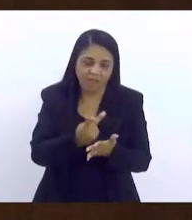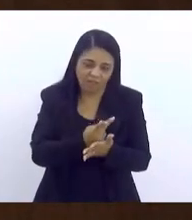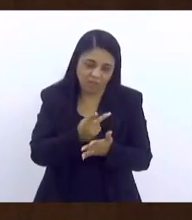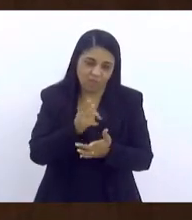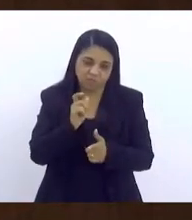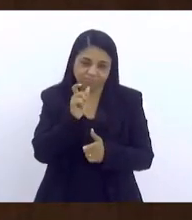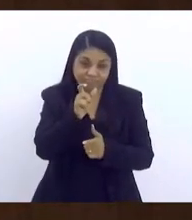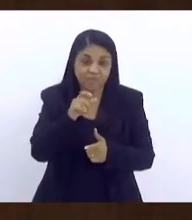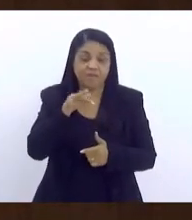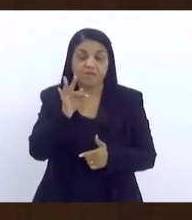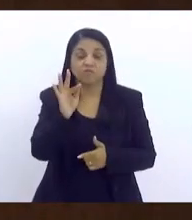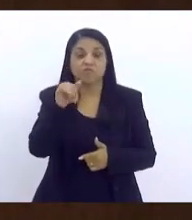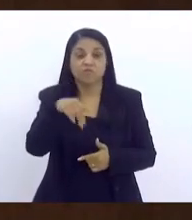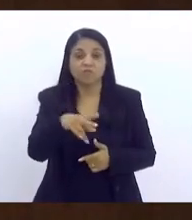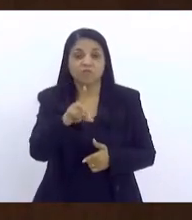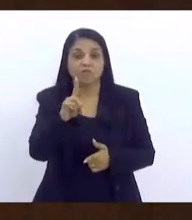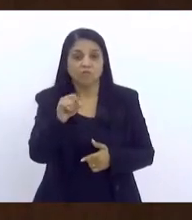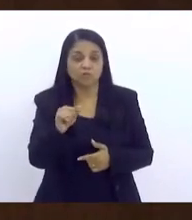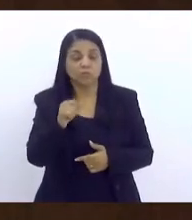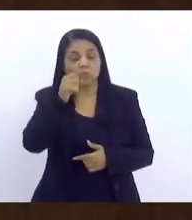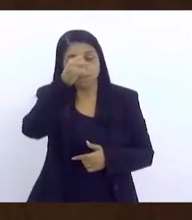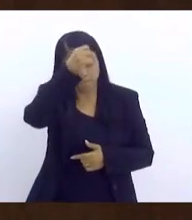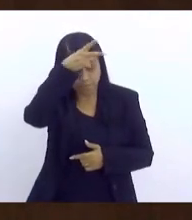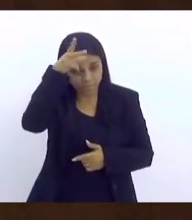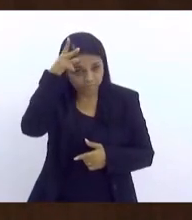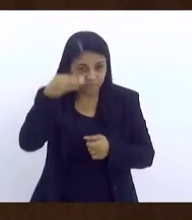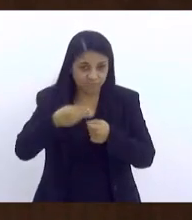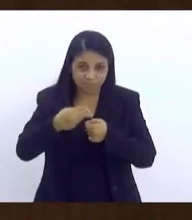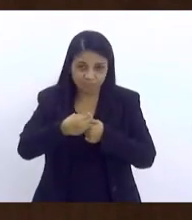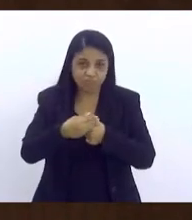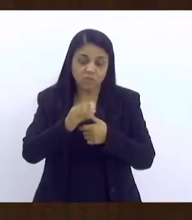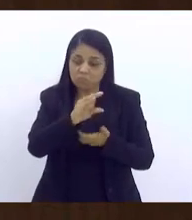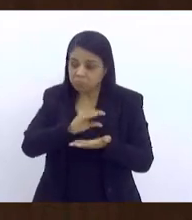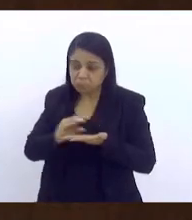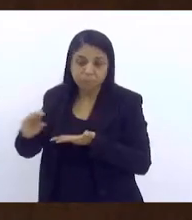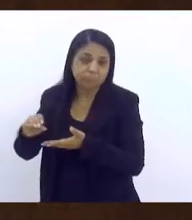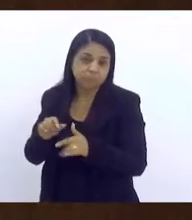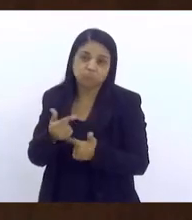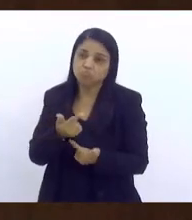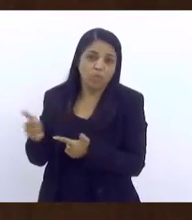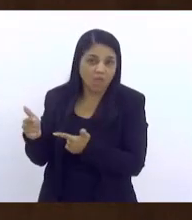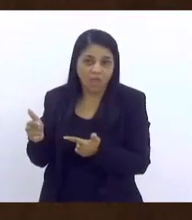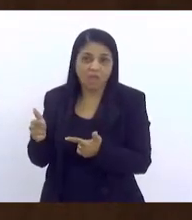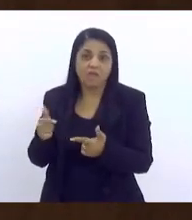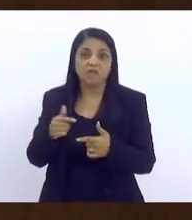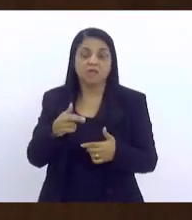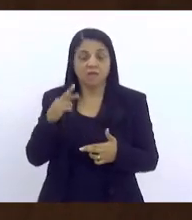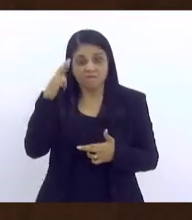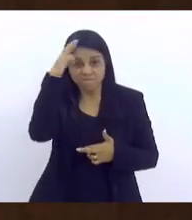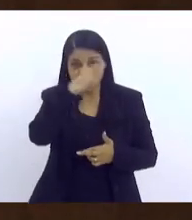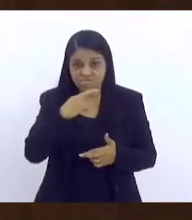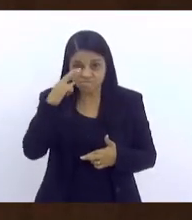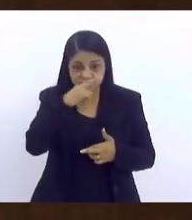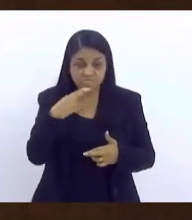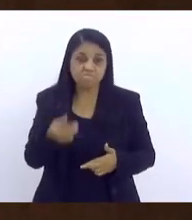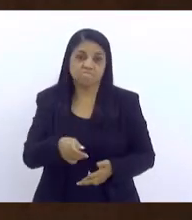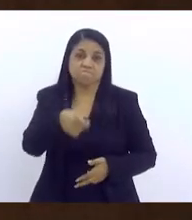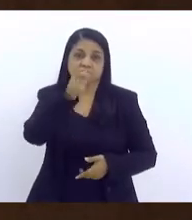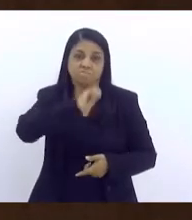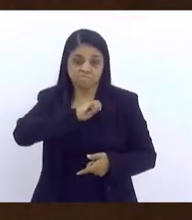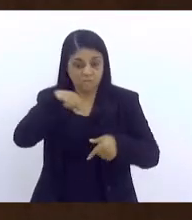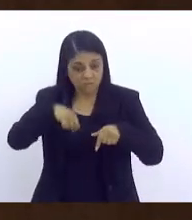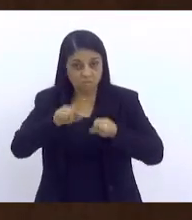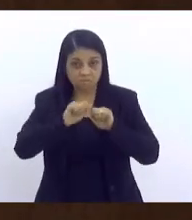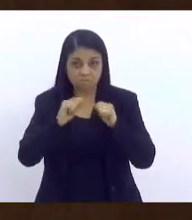cai no fundo municipal da atenção primária e não é executado. E a função fiscalizadora é também dessa casa,